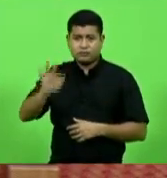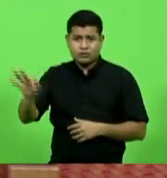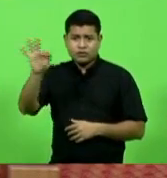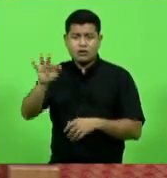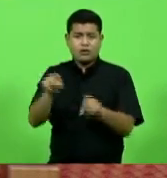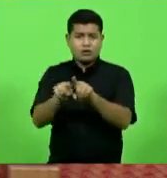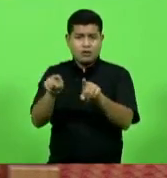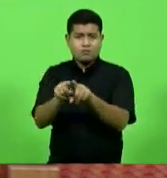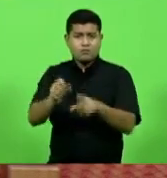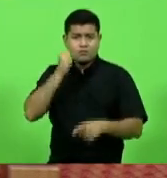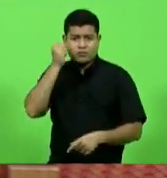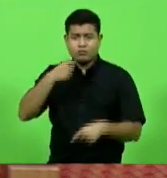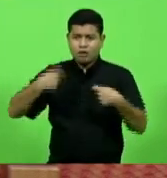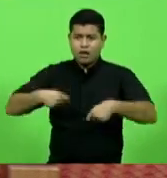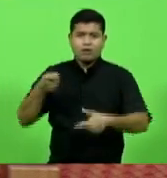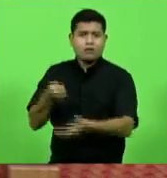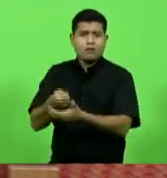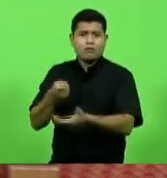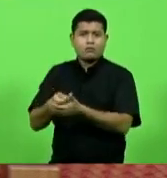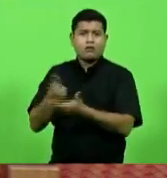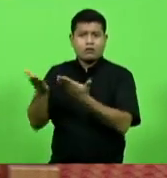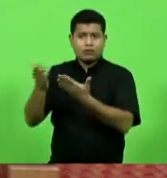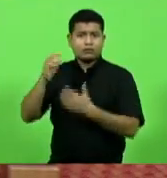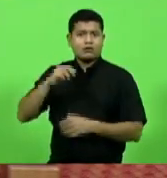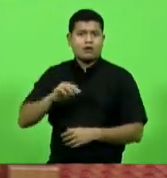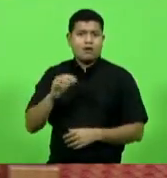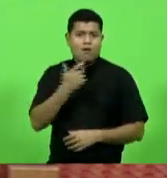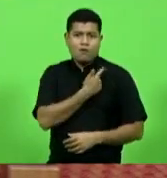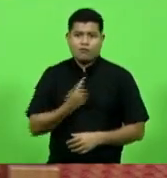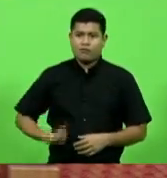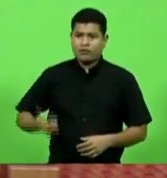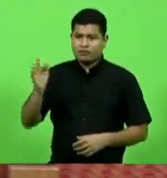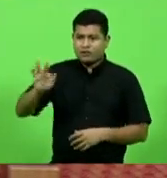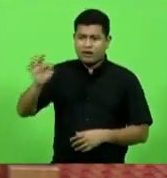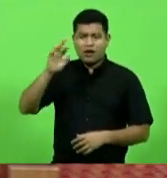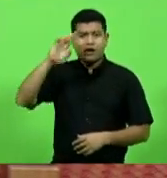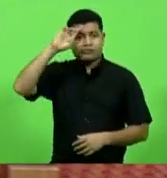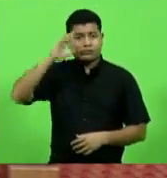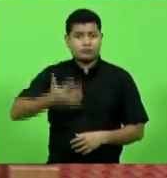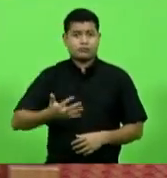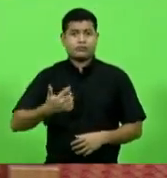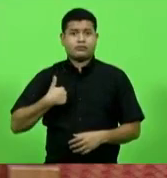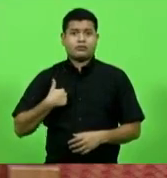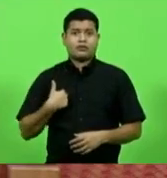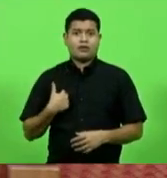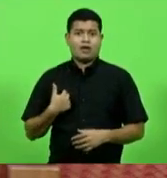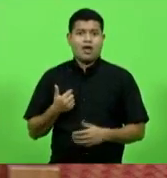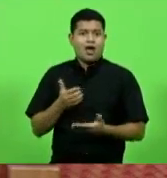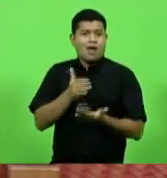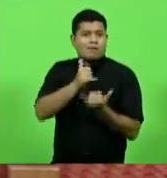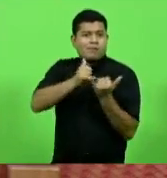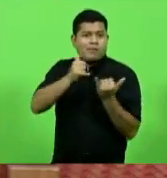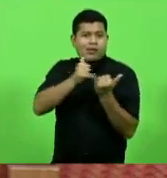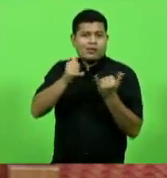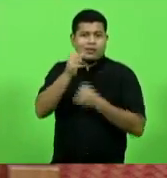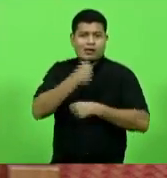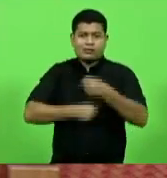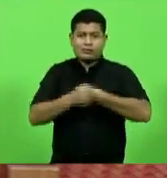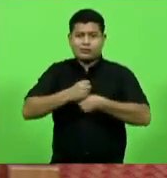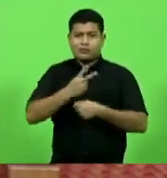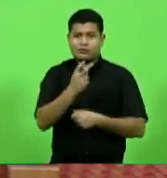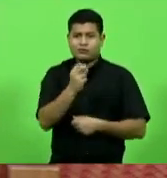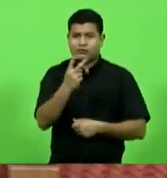solução em meados do ano passado ministro Tarcísio disse em